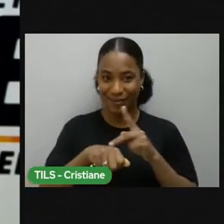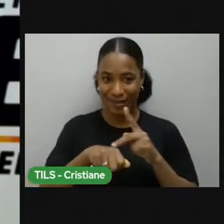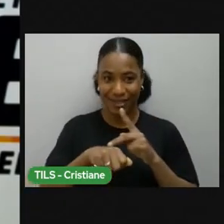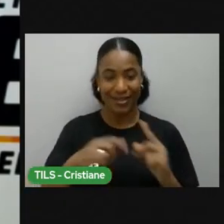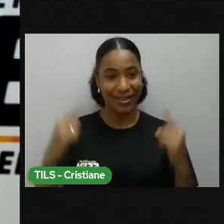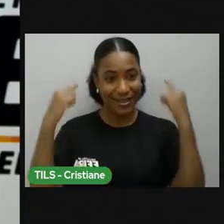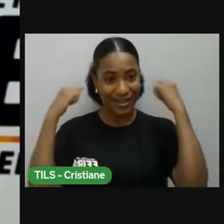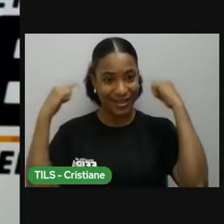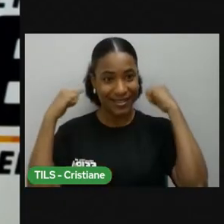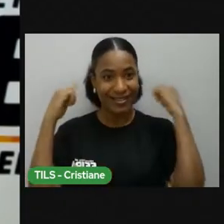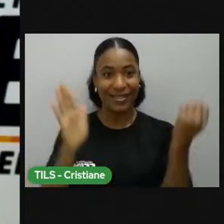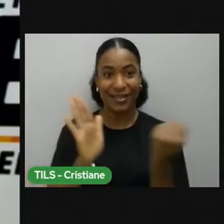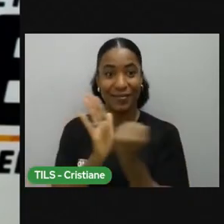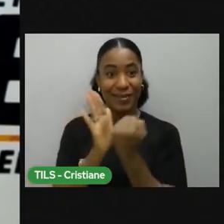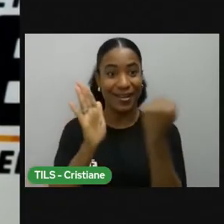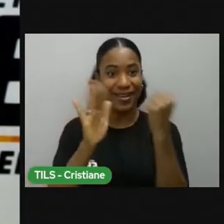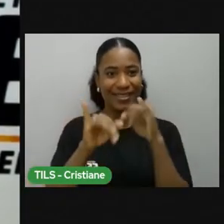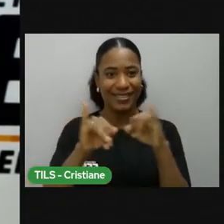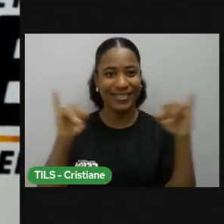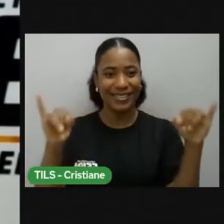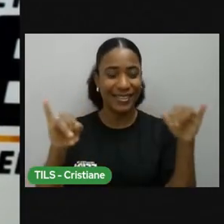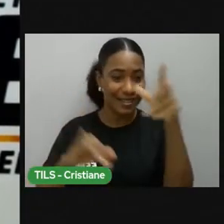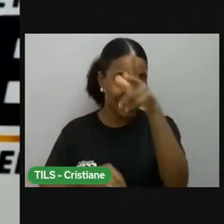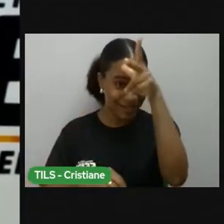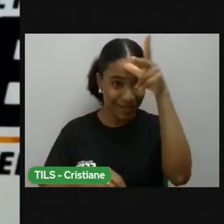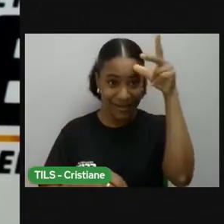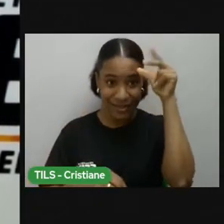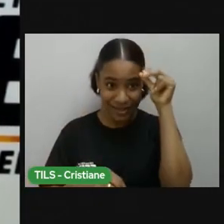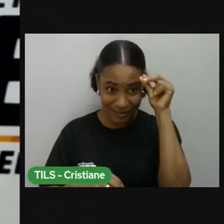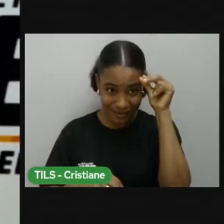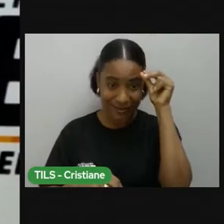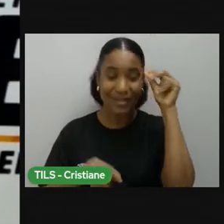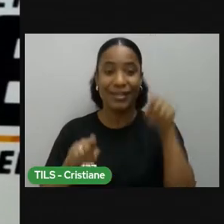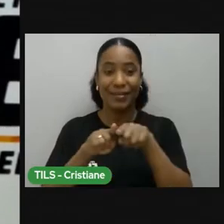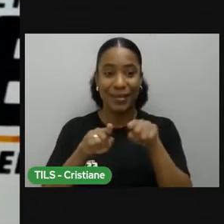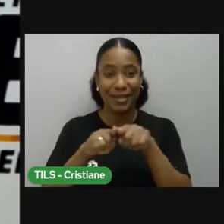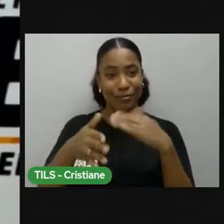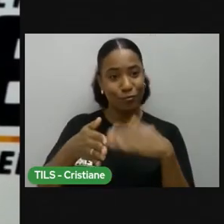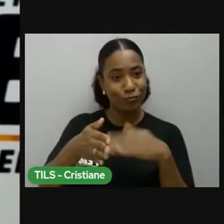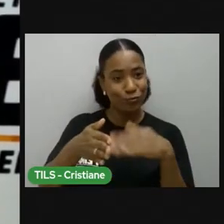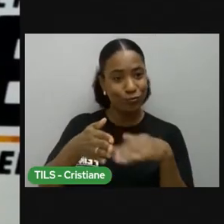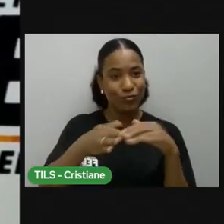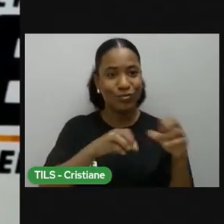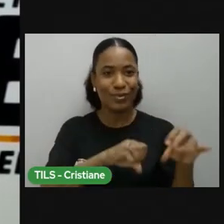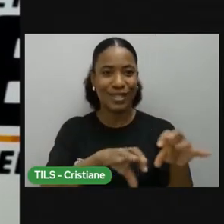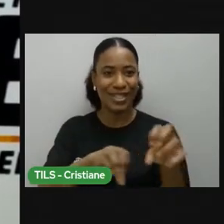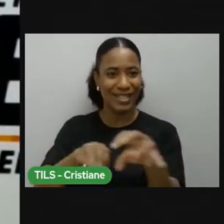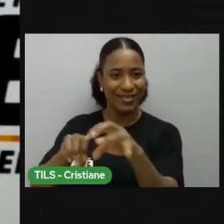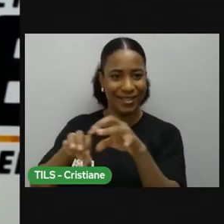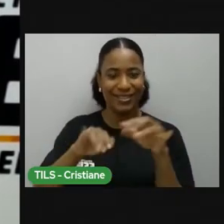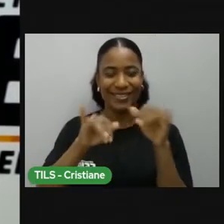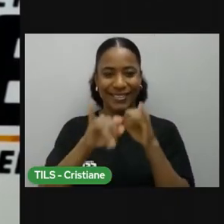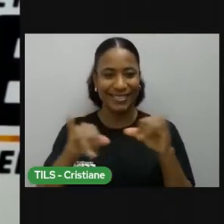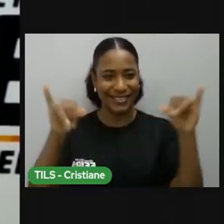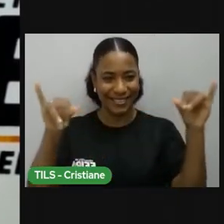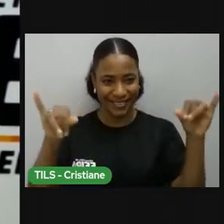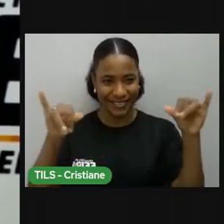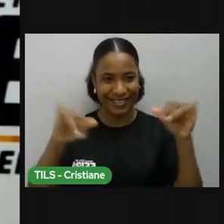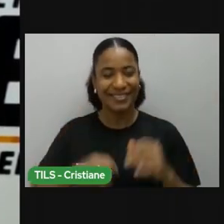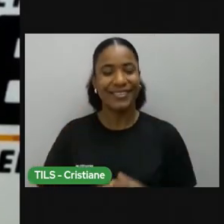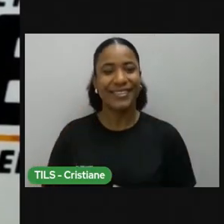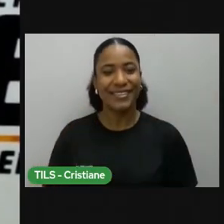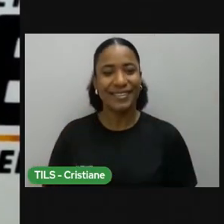tem o logo da prefeitura, com também logos, logo da Secretaria Municipal de Educação.